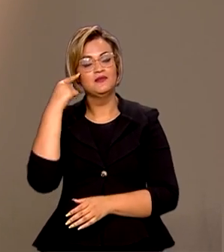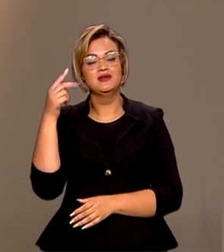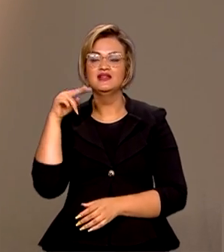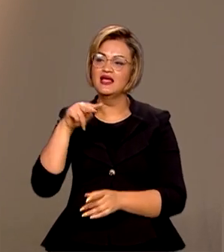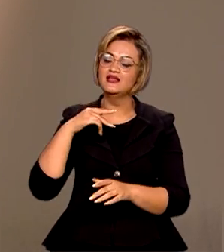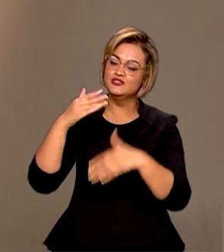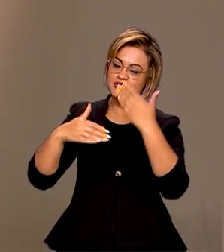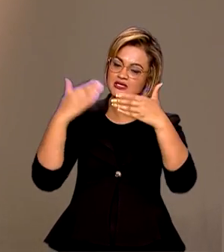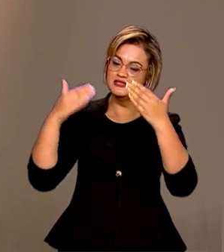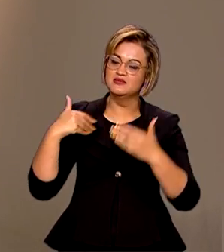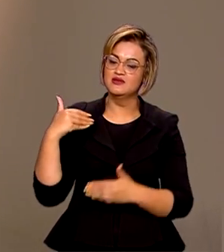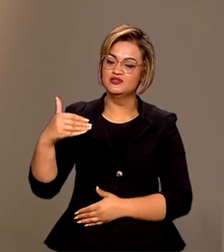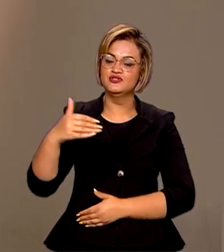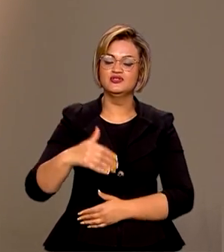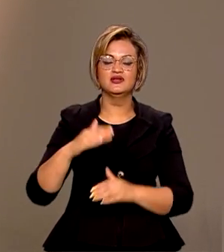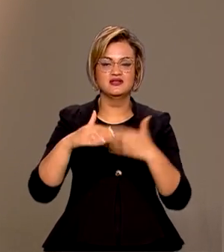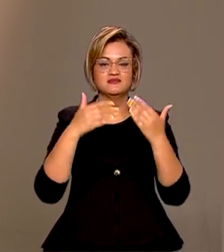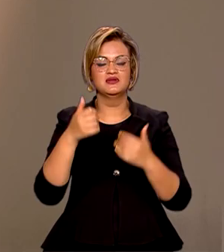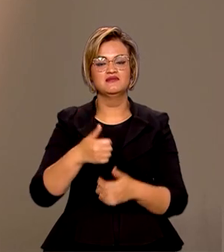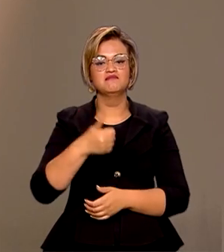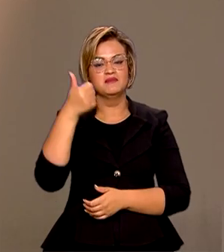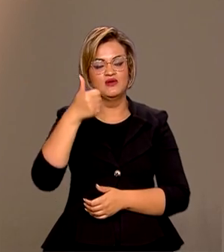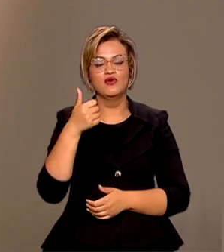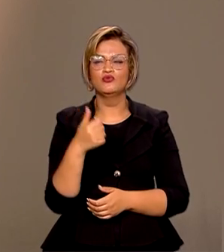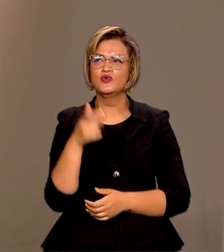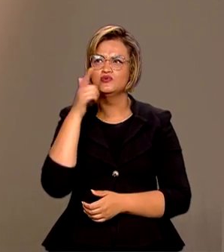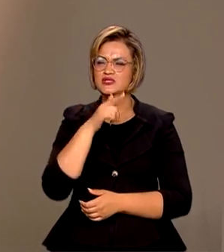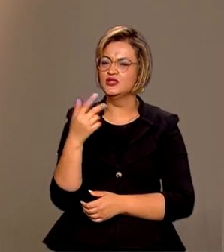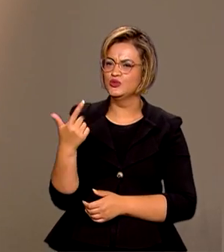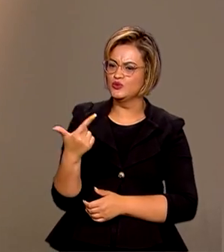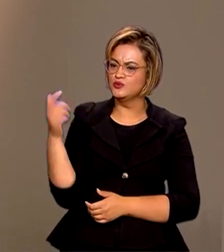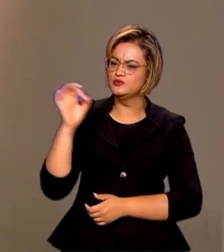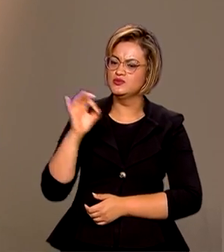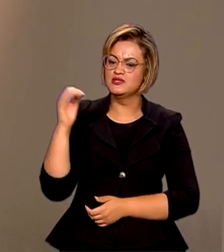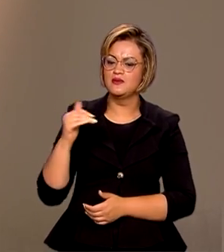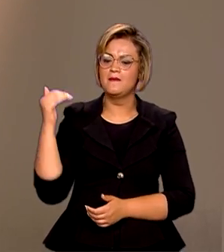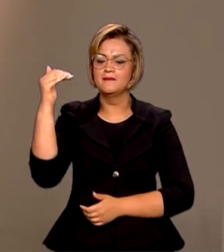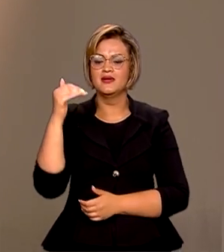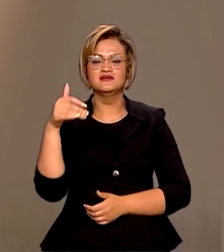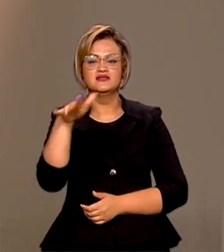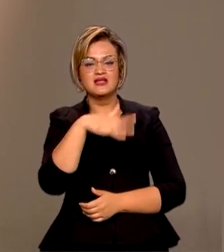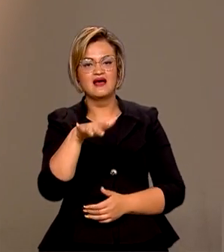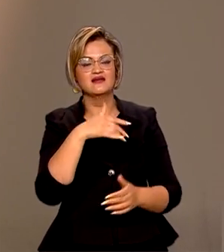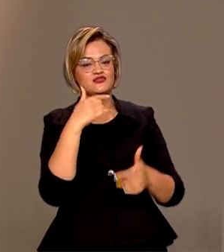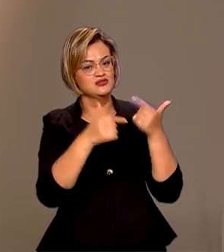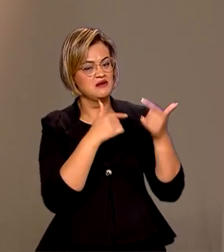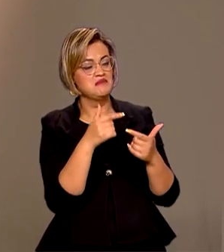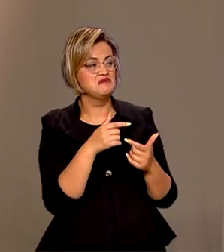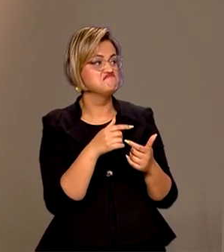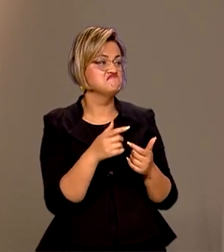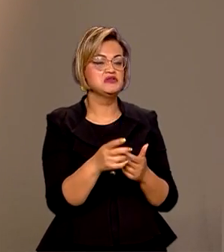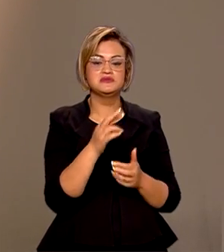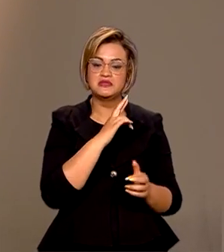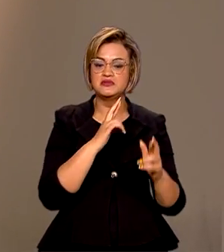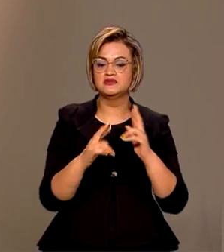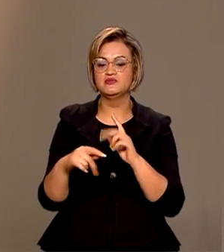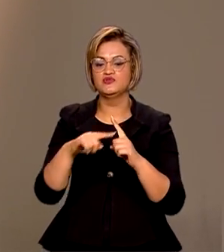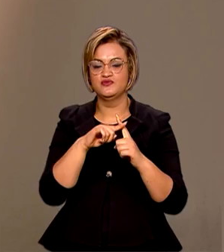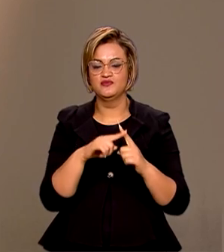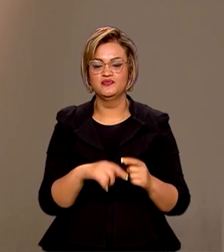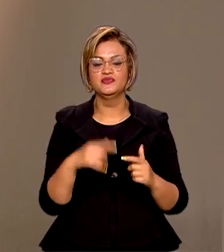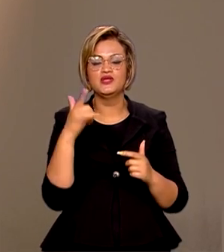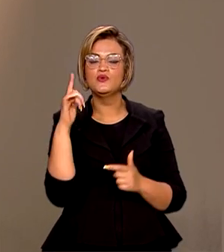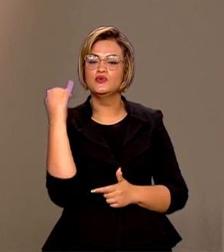crescimento maior, o país fechar acima dos 2% de crescimento e o mercado de trabalho está respondendo. E existe um aspecto